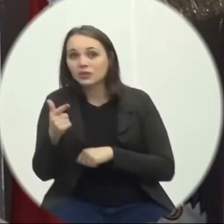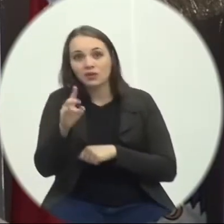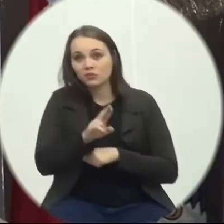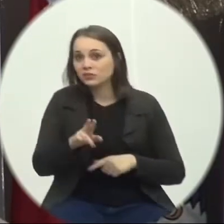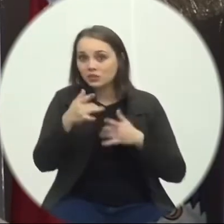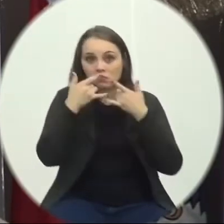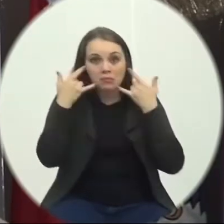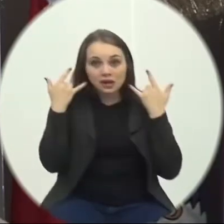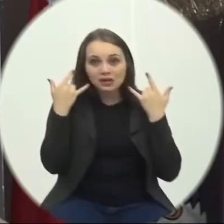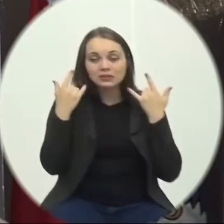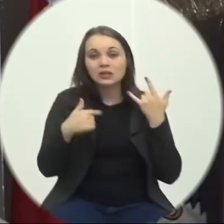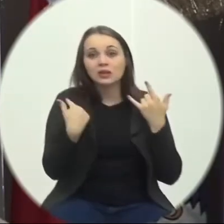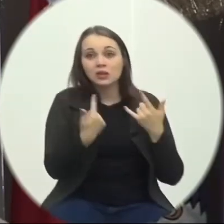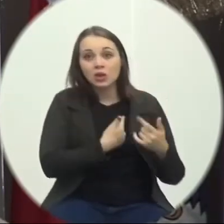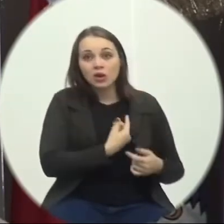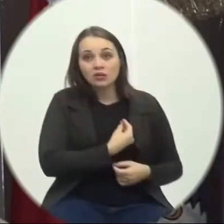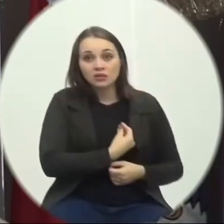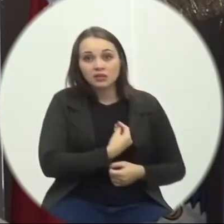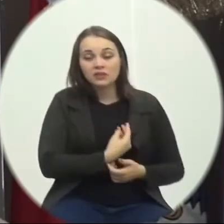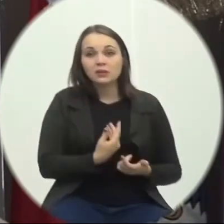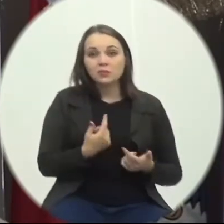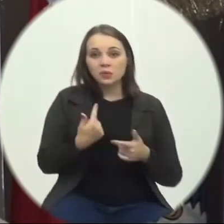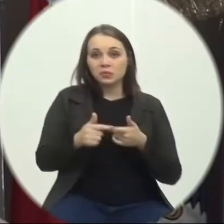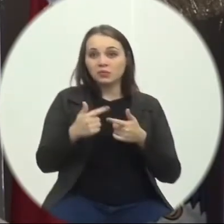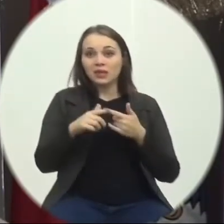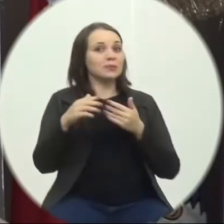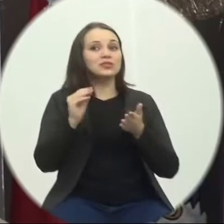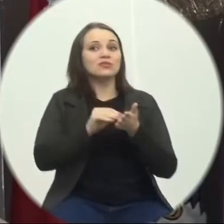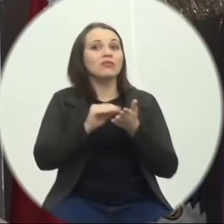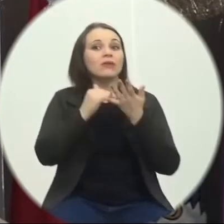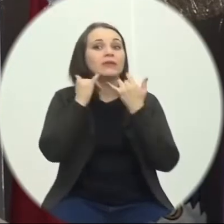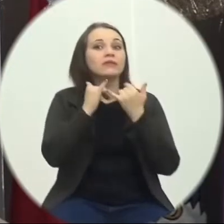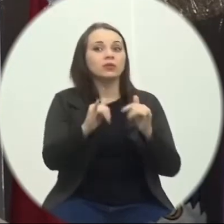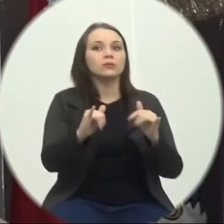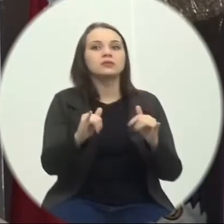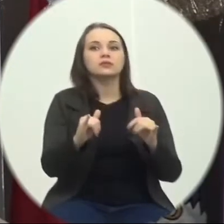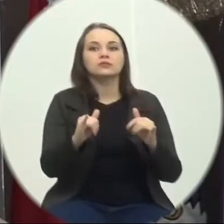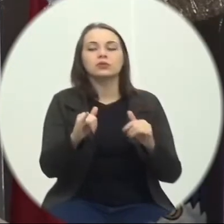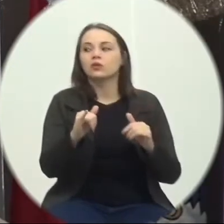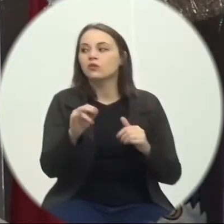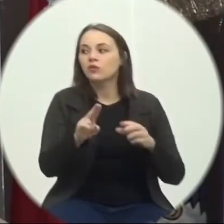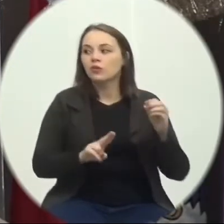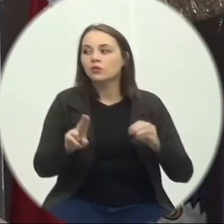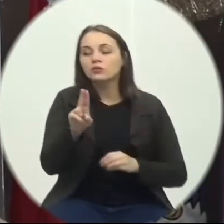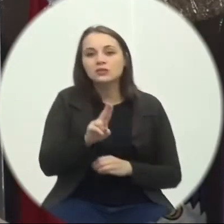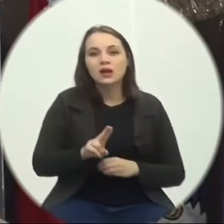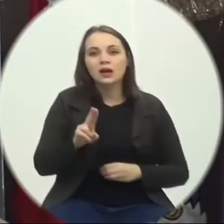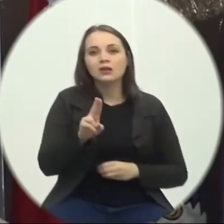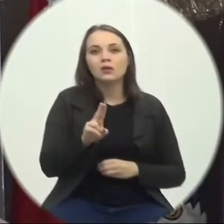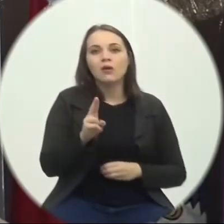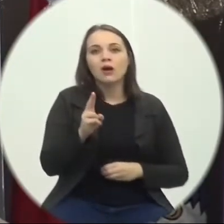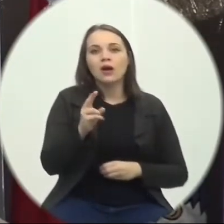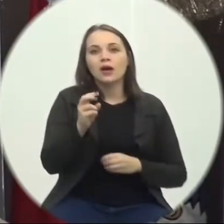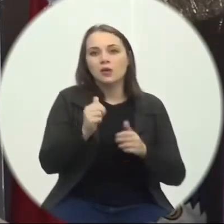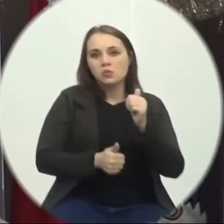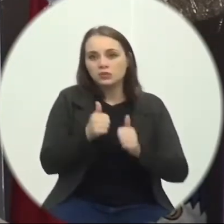Então nós vivemos Uma crise De desinformação Também Foi usado Como pano de fundo O esporte